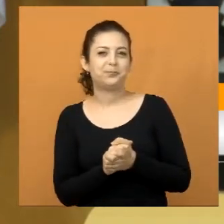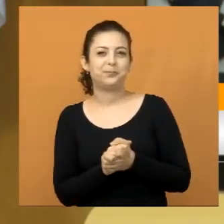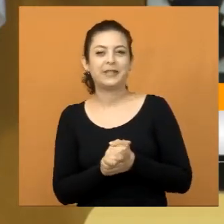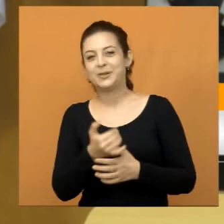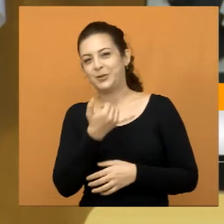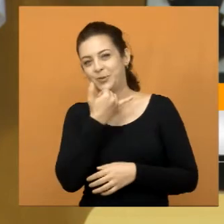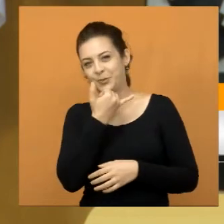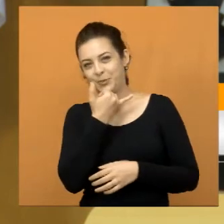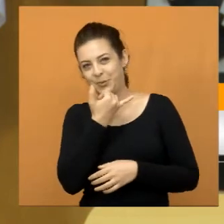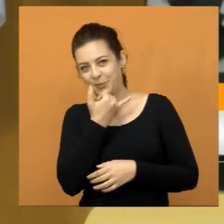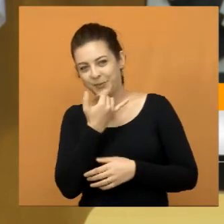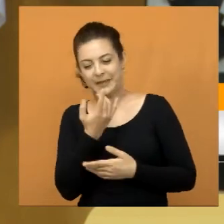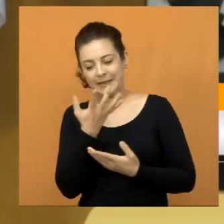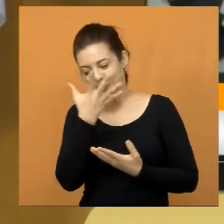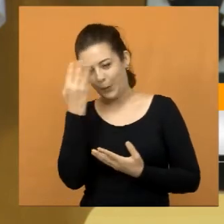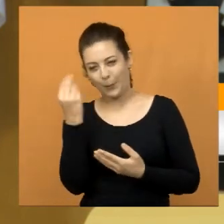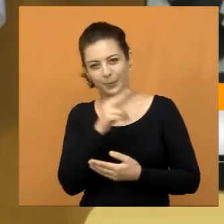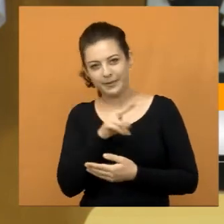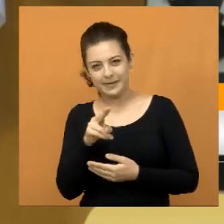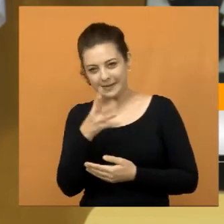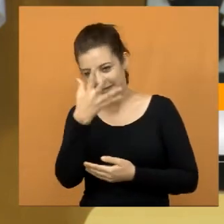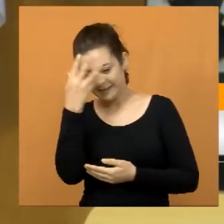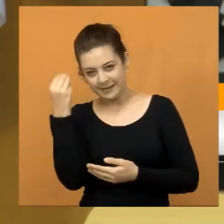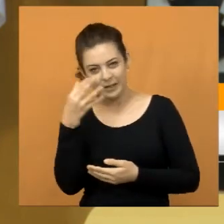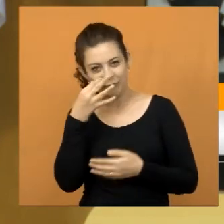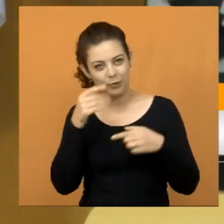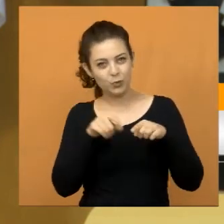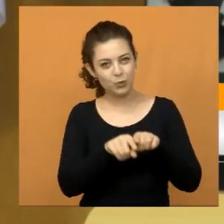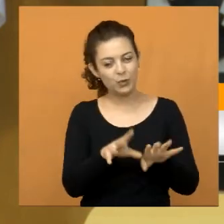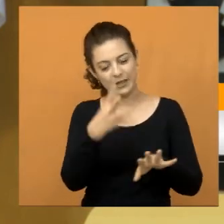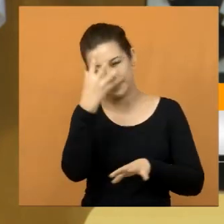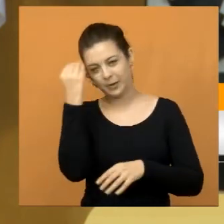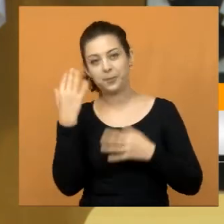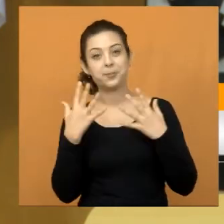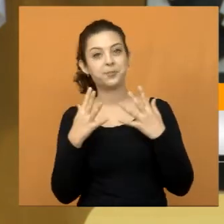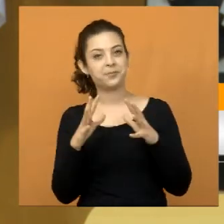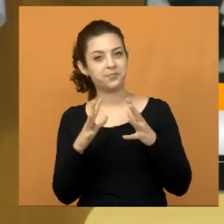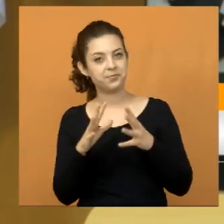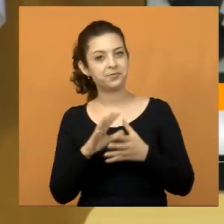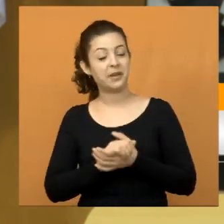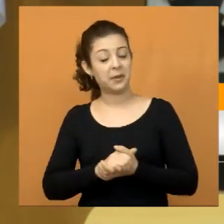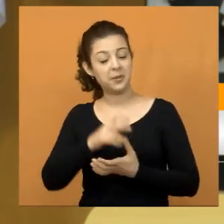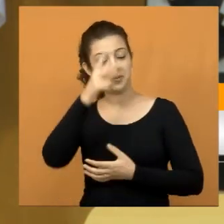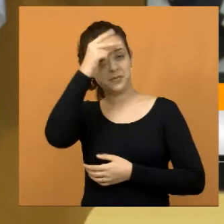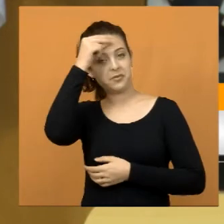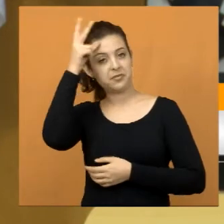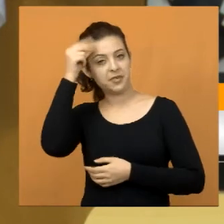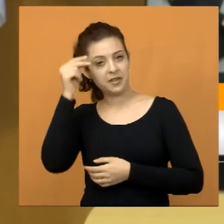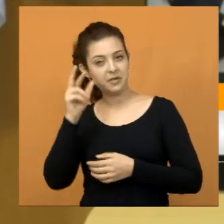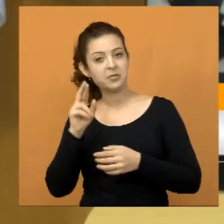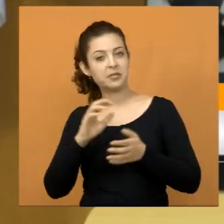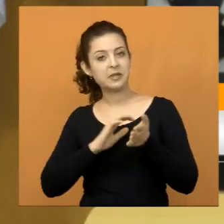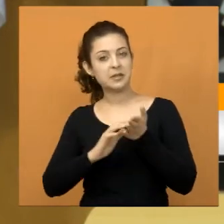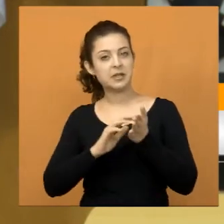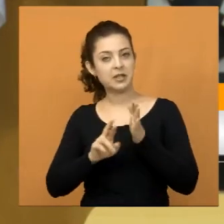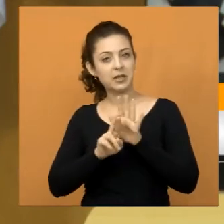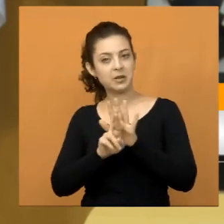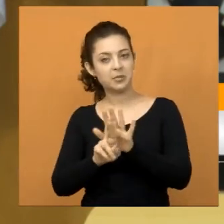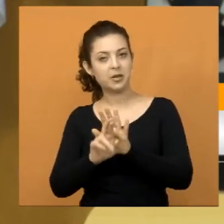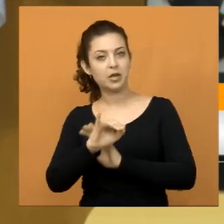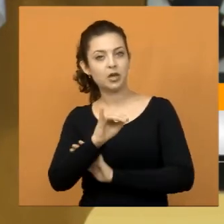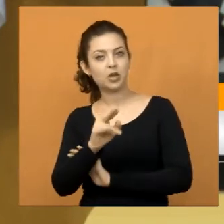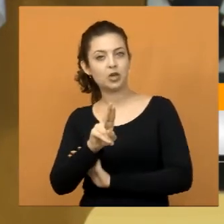Então me perdoem aqueles que eu não citei o nome aqui, se tiveram presente ou não. Mas aí quero parabenizar o prefeito, em nome da secretaria, Juliana,